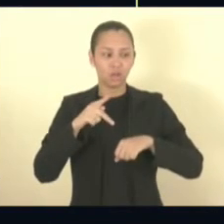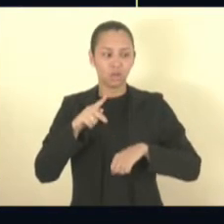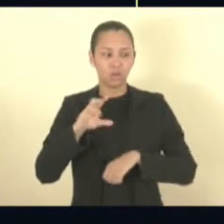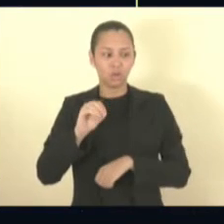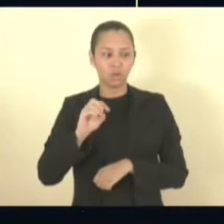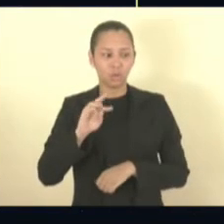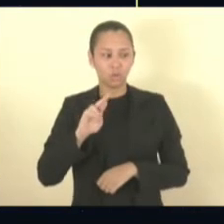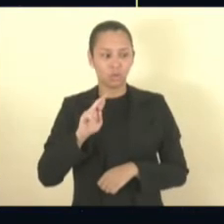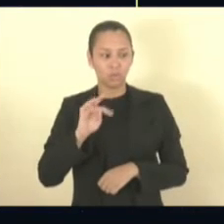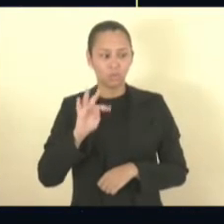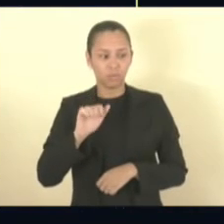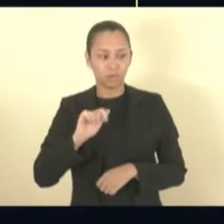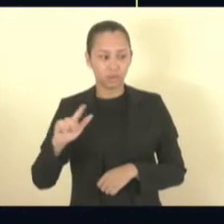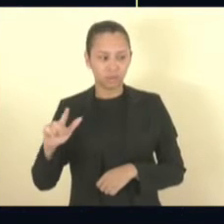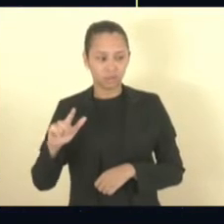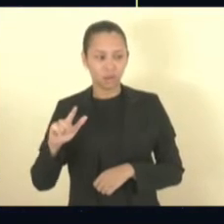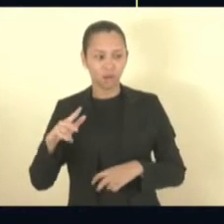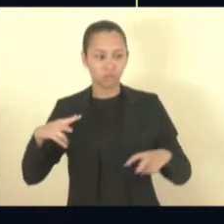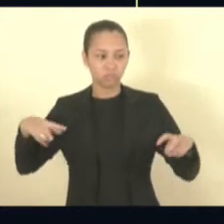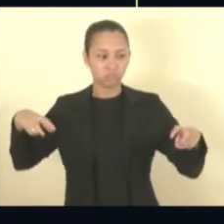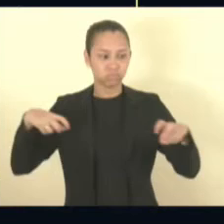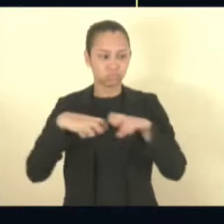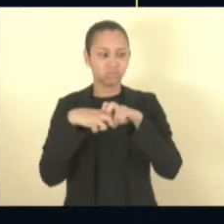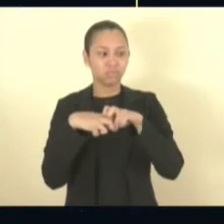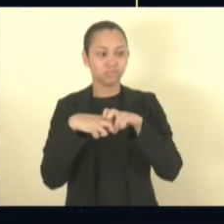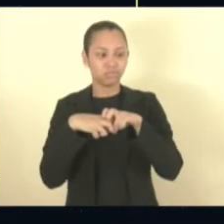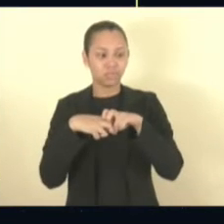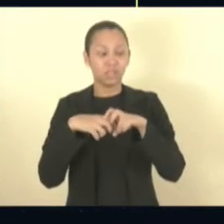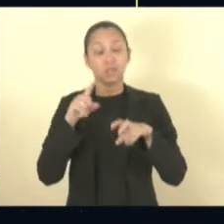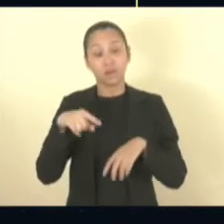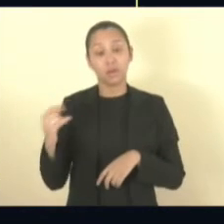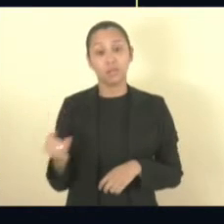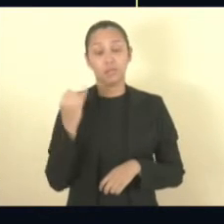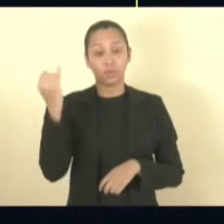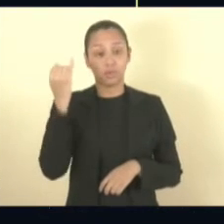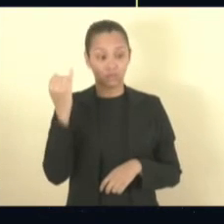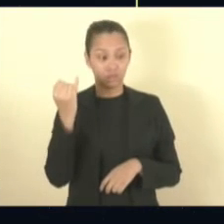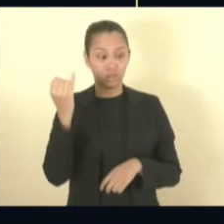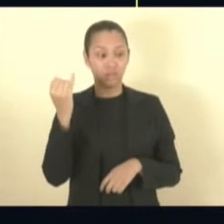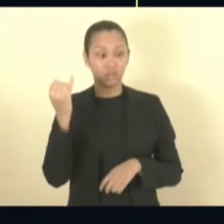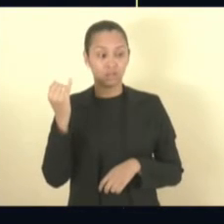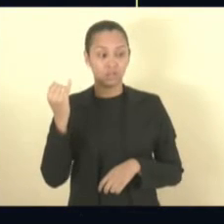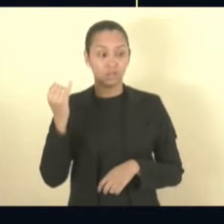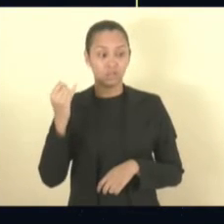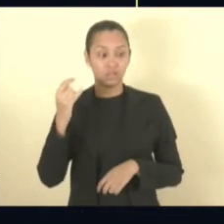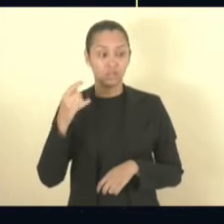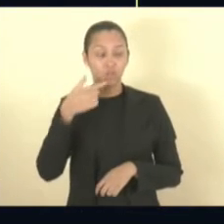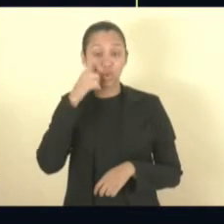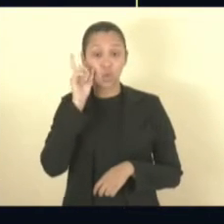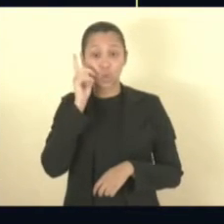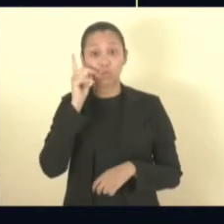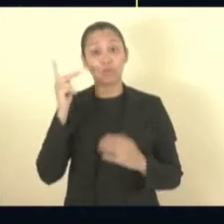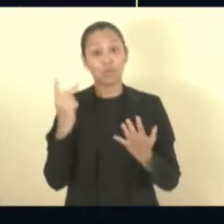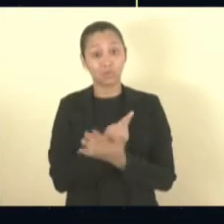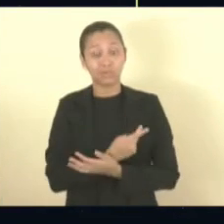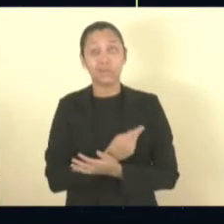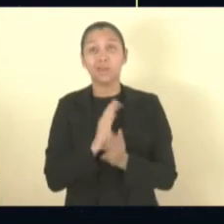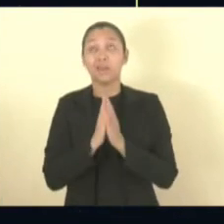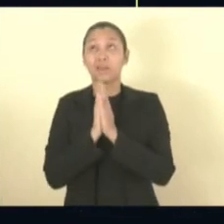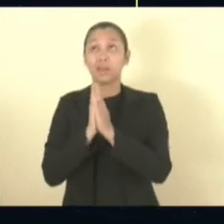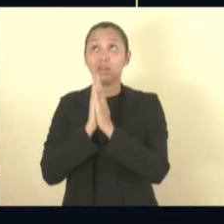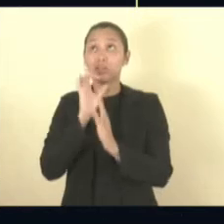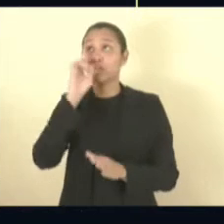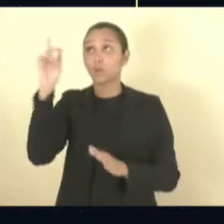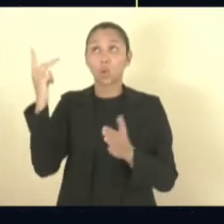sempre o senhor cobra aquilo ali também. É muito importante que a atividade daquilo ali, teve um acidente ontem, graças a Deus, que não aconteceu